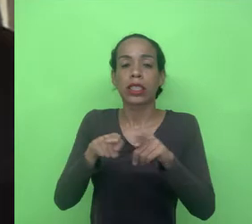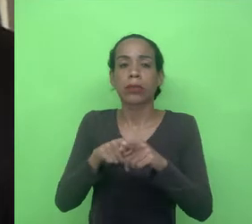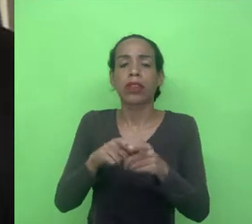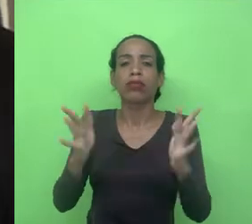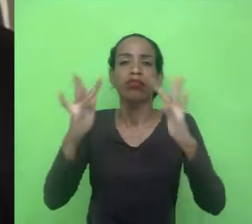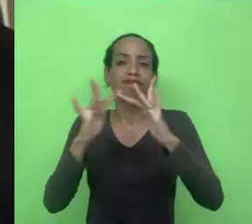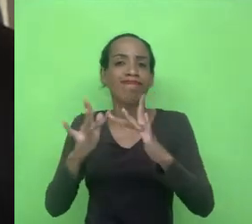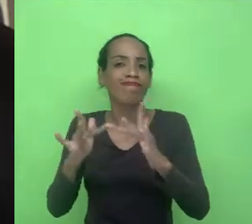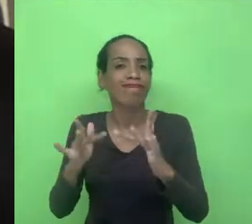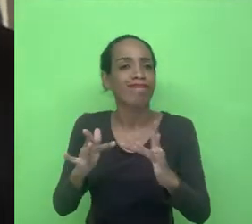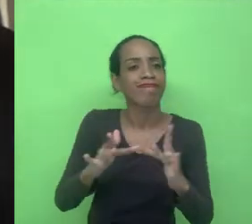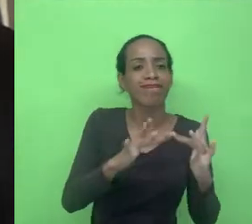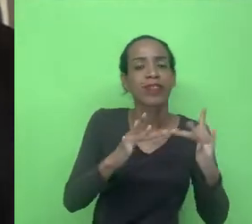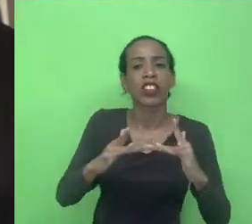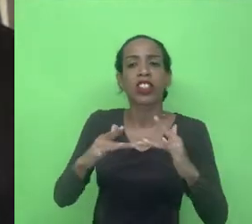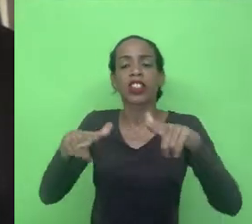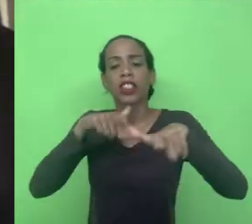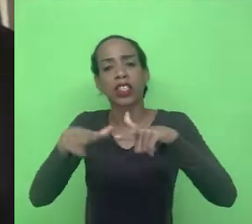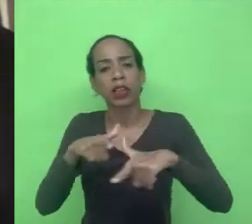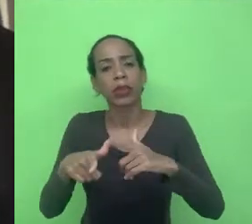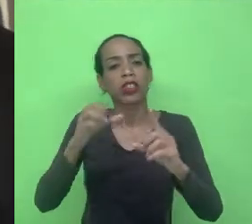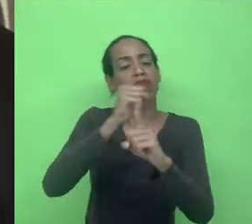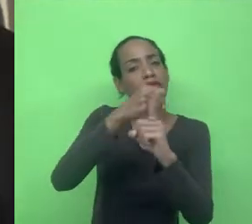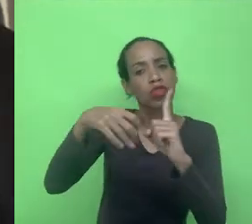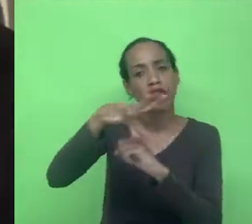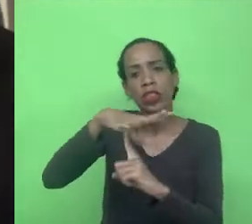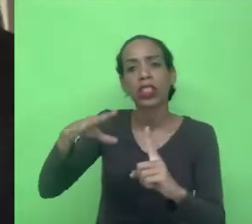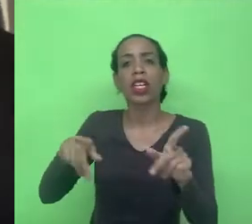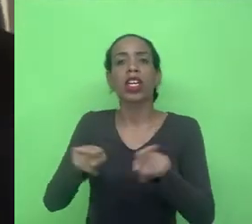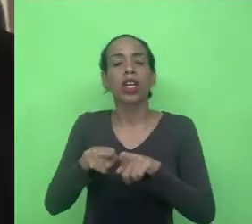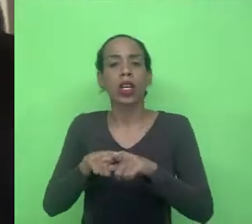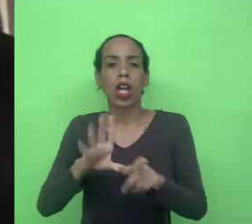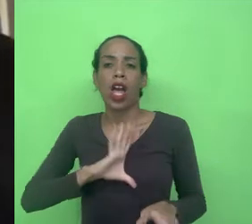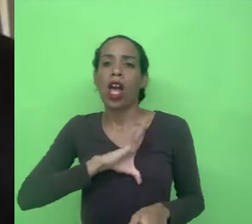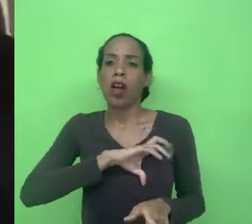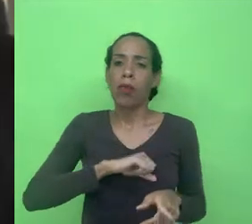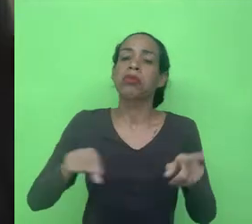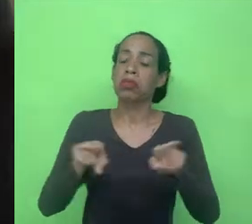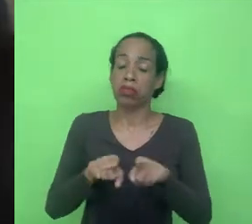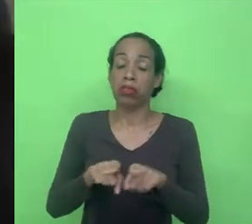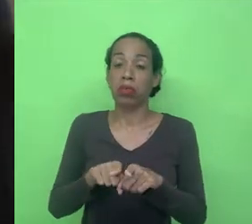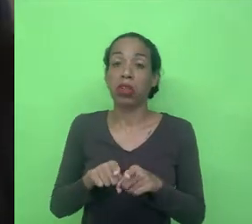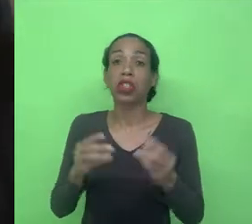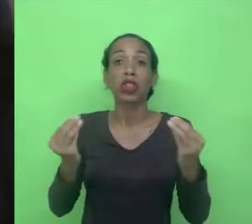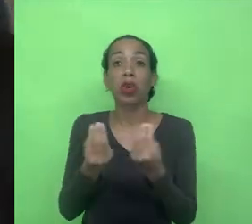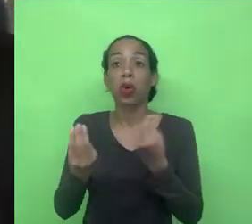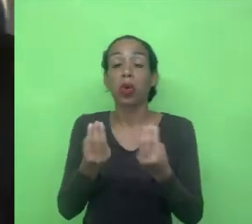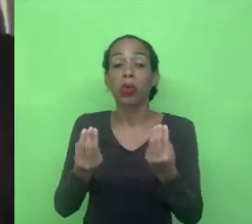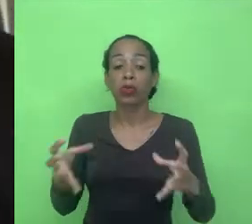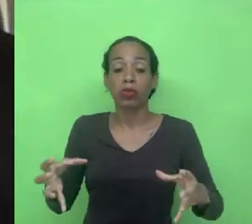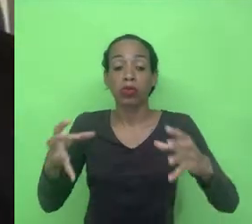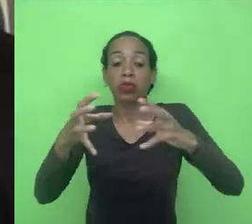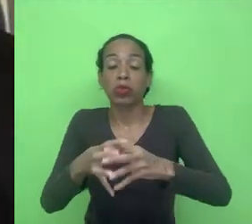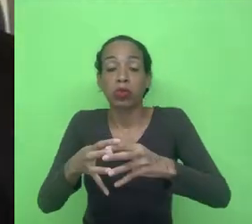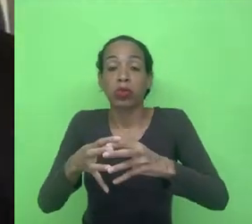mas também tem pressupostos nas relações sociais, tem pressupostos nas relações amorosas, na formação de subjetividades, hoje